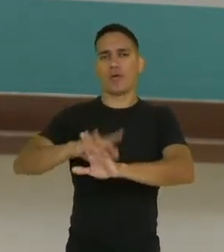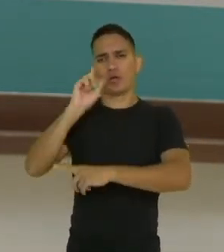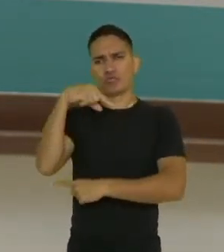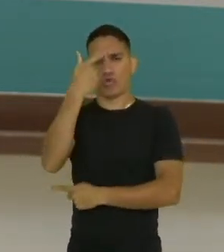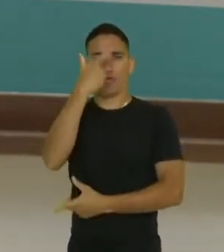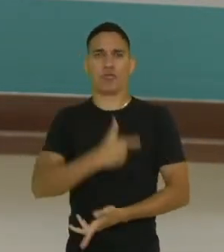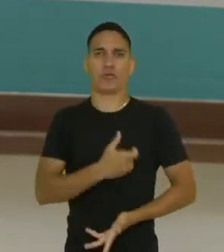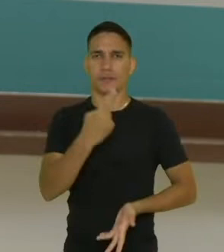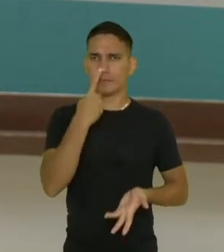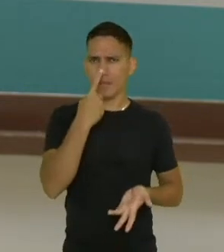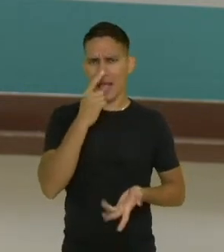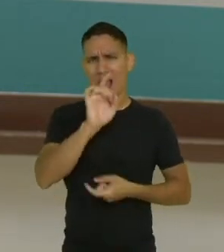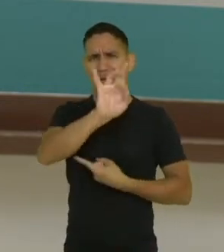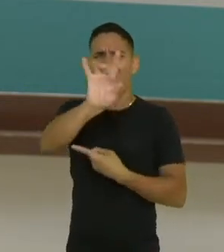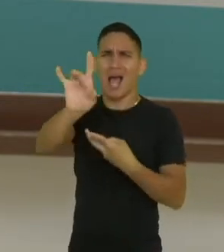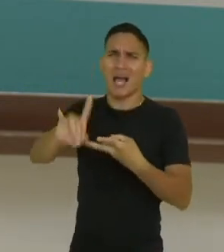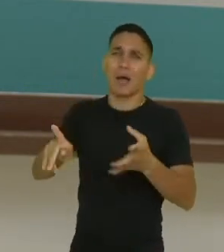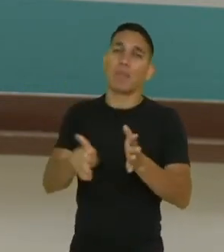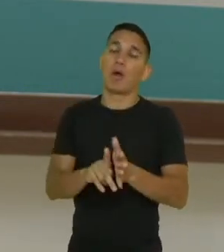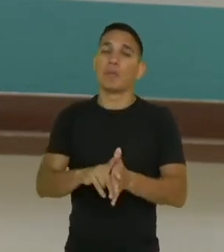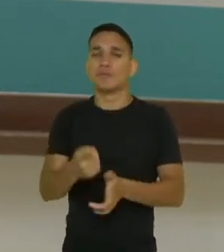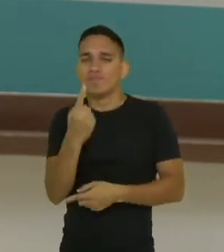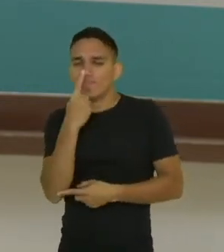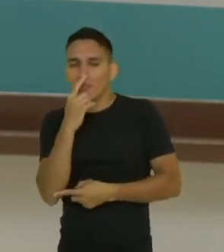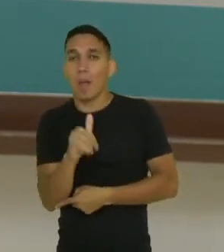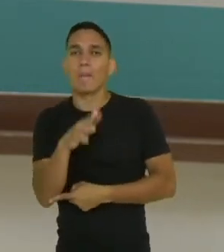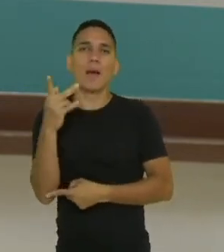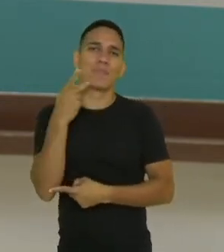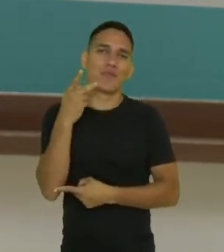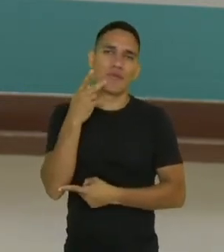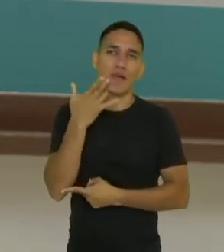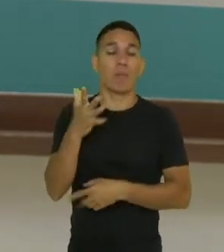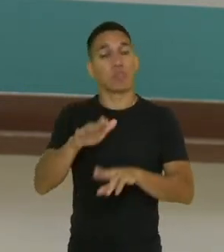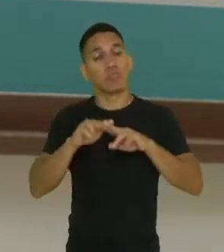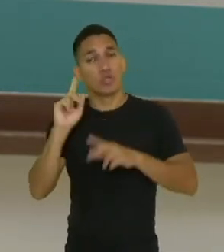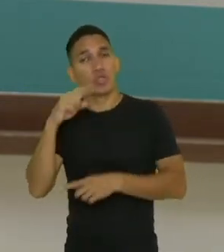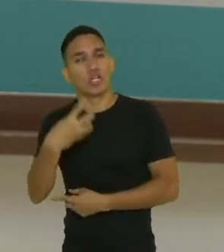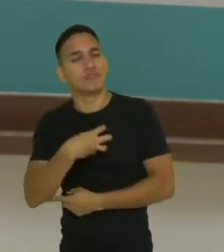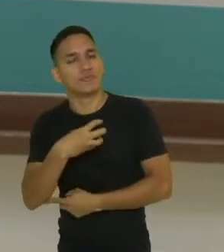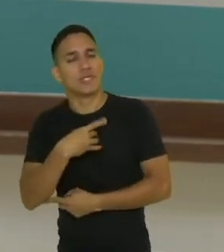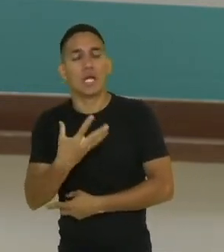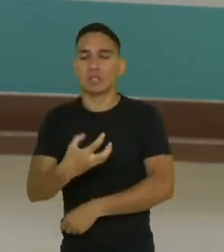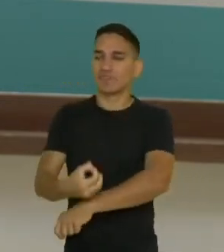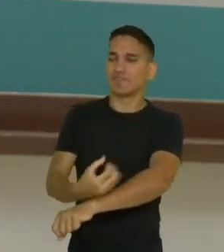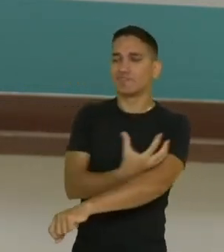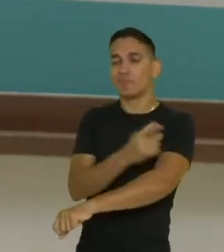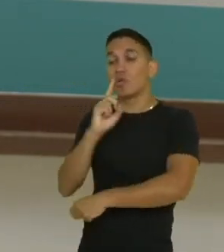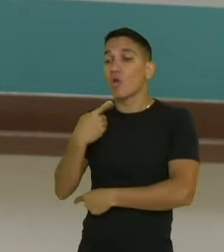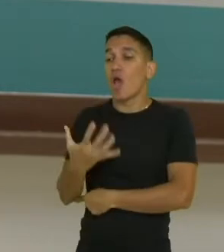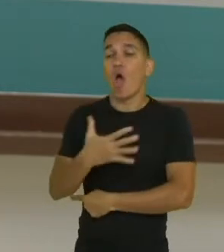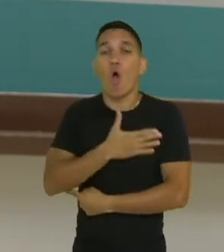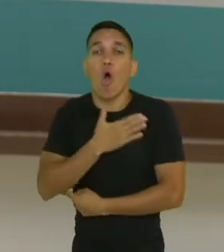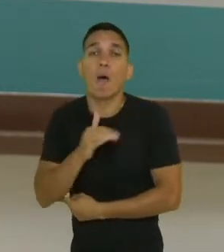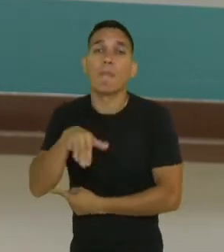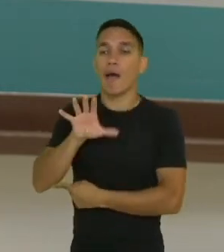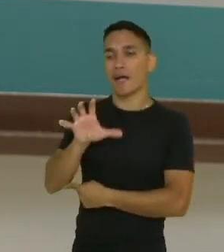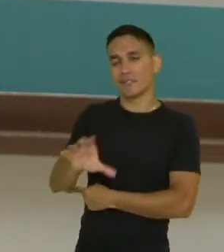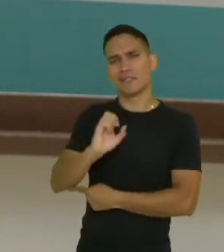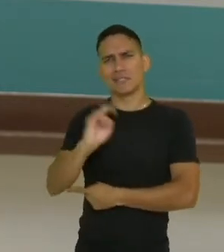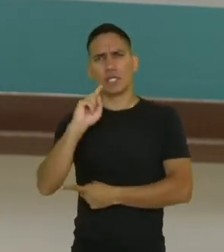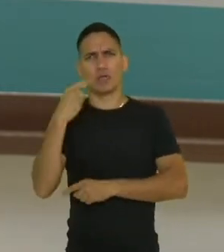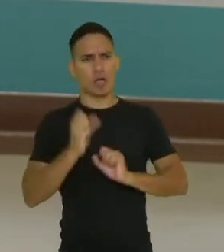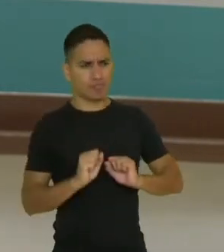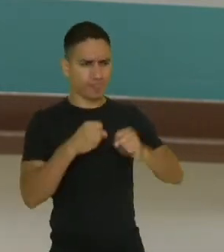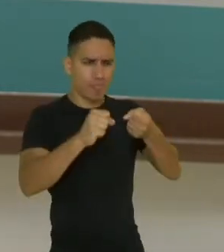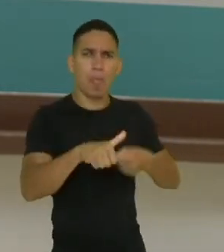preferência por um tipo de escrita. E essa escrita denomina nossos sentimentos, nossas sensações, do que a gente gosta, se a gente é mais arrojado,